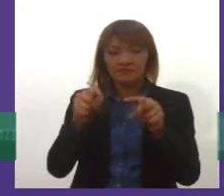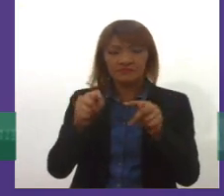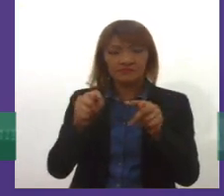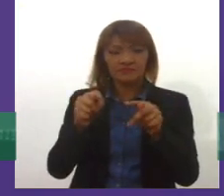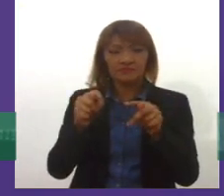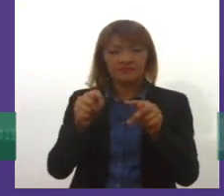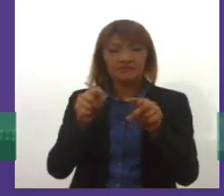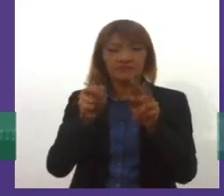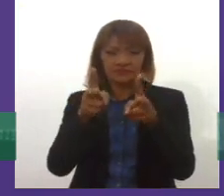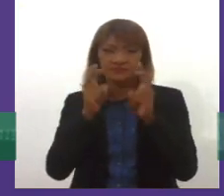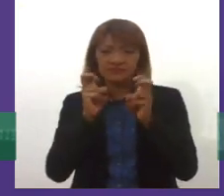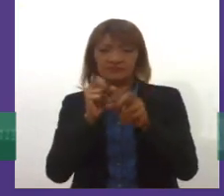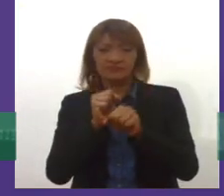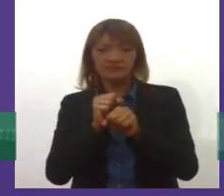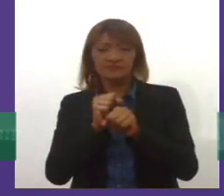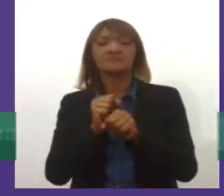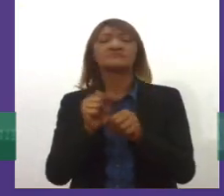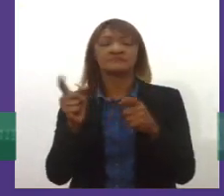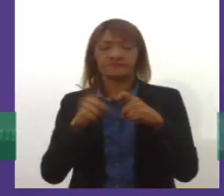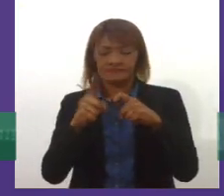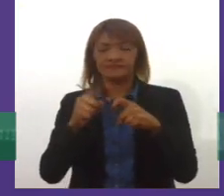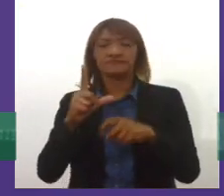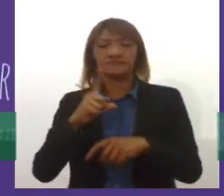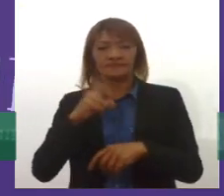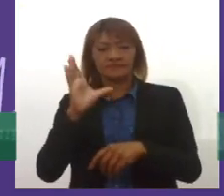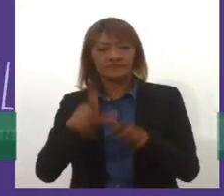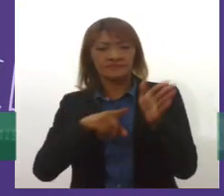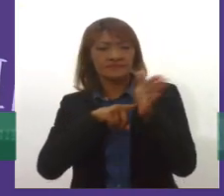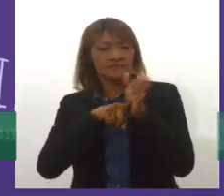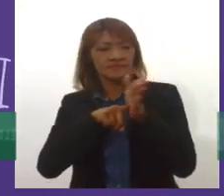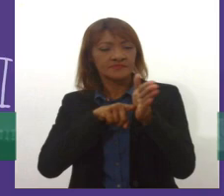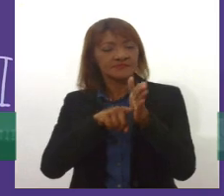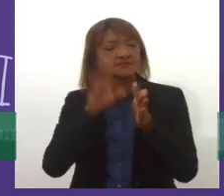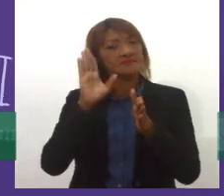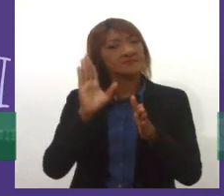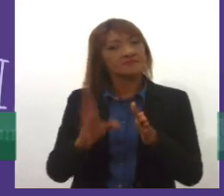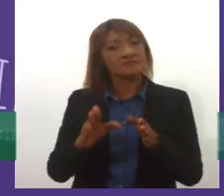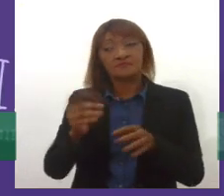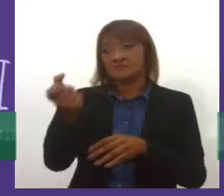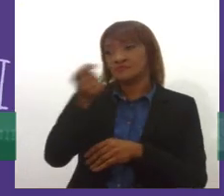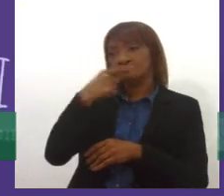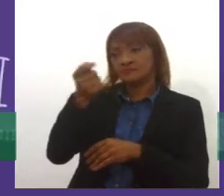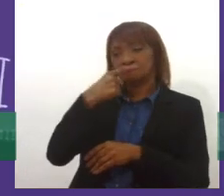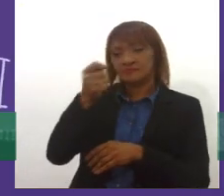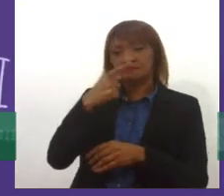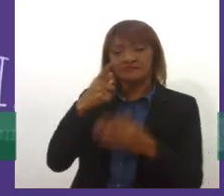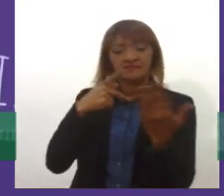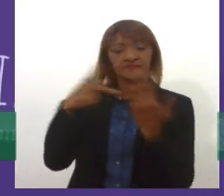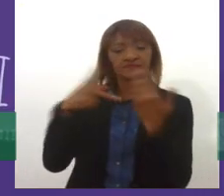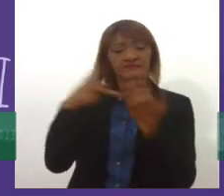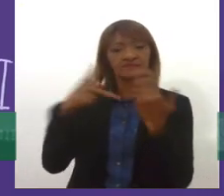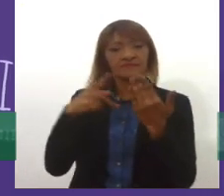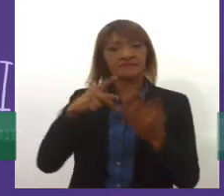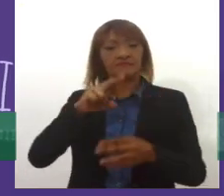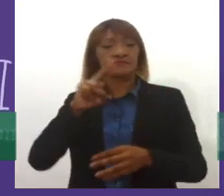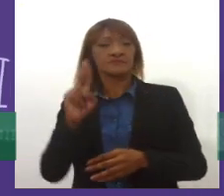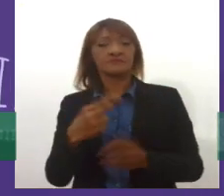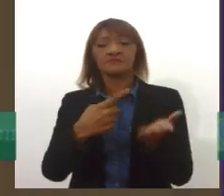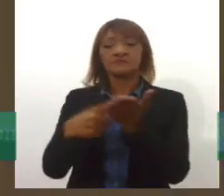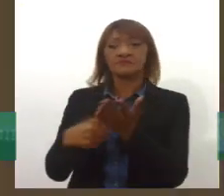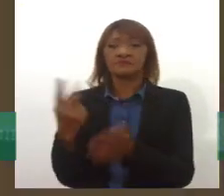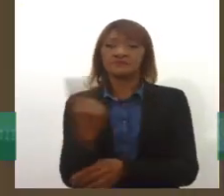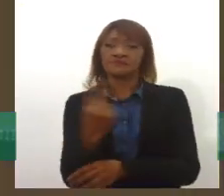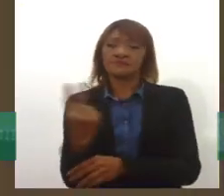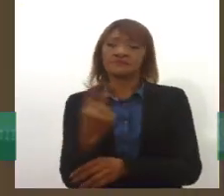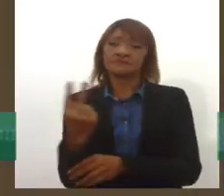todos eles, há tratamento. Ele geralmente inclui medicamentos, psicoterapia ou uma combinação dos dois.